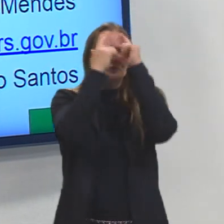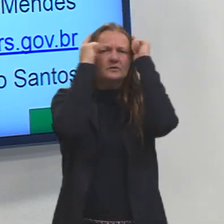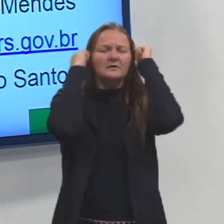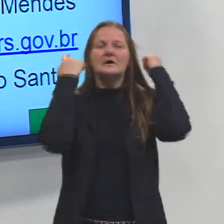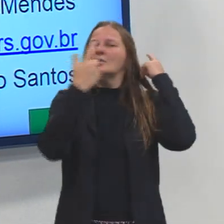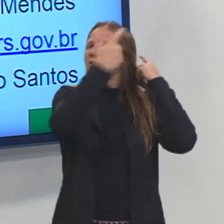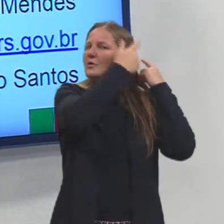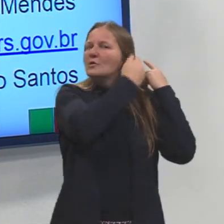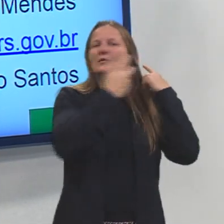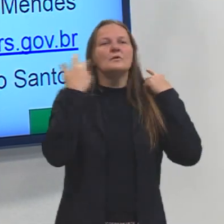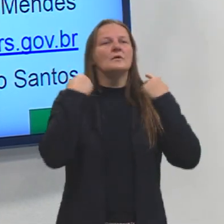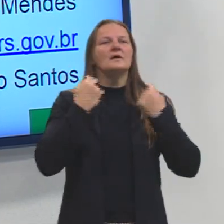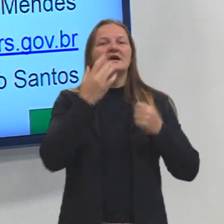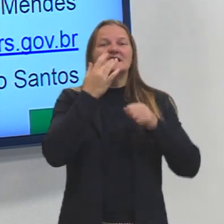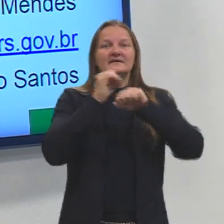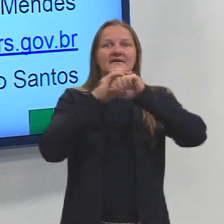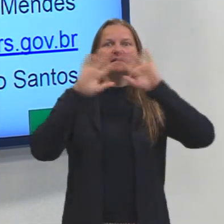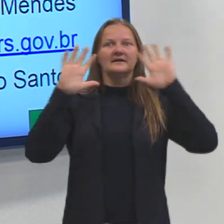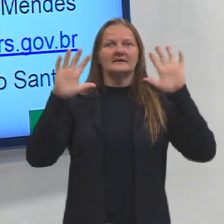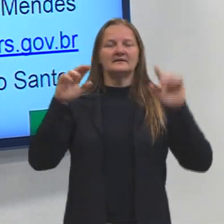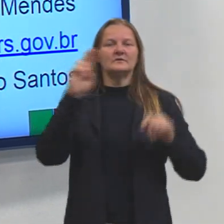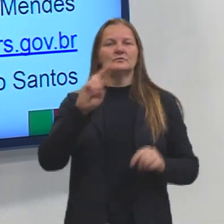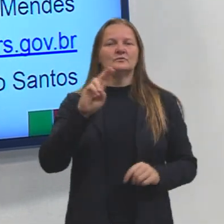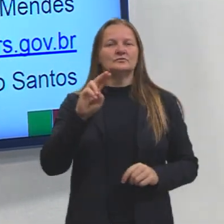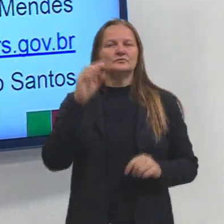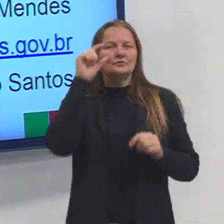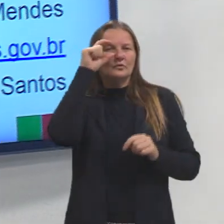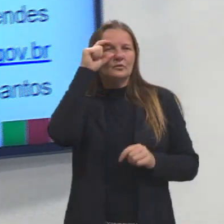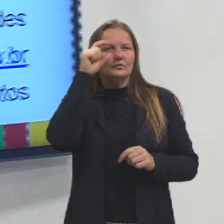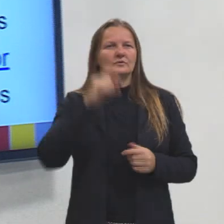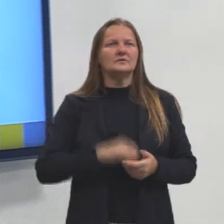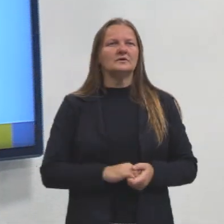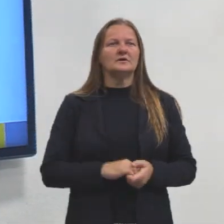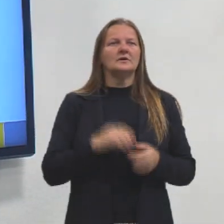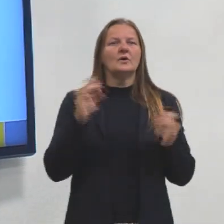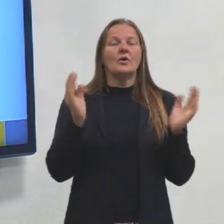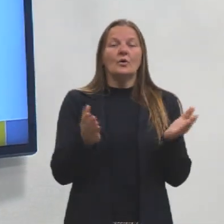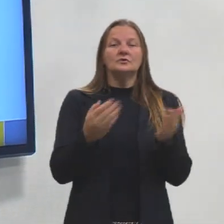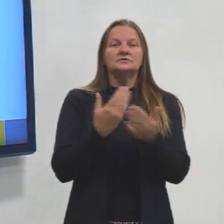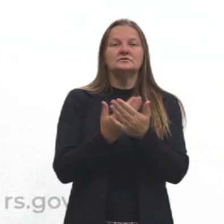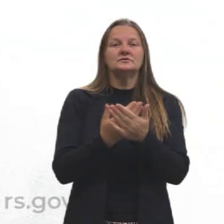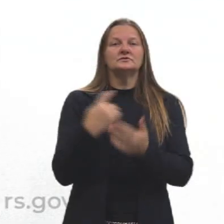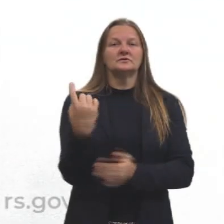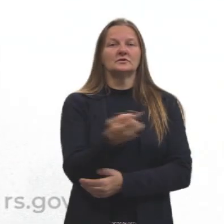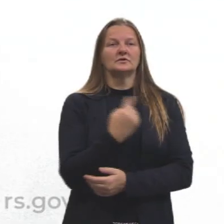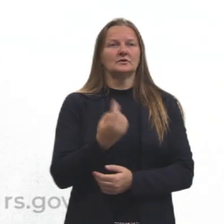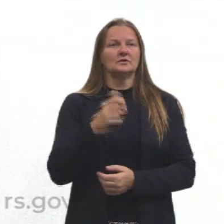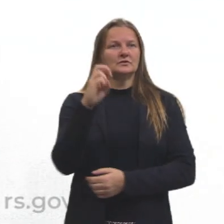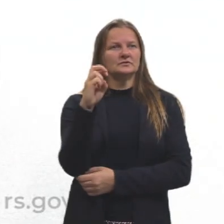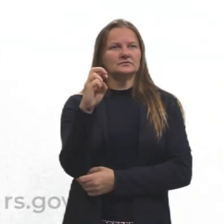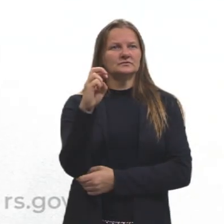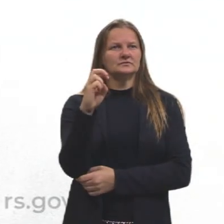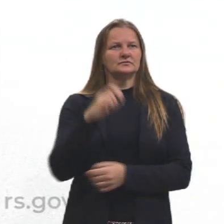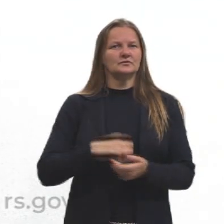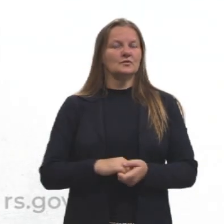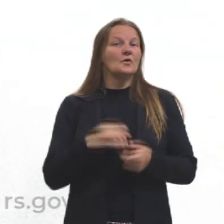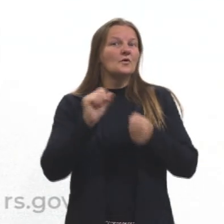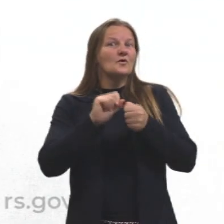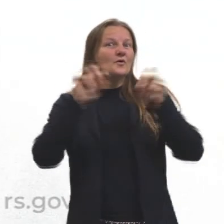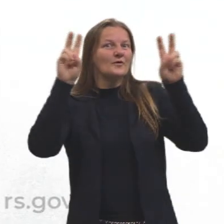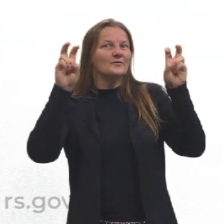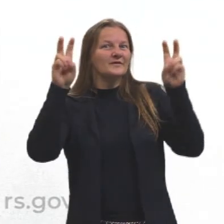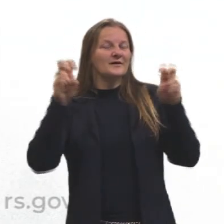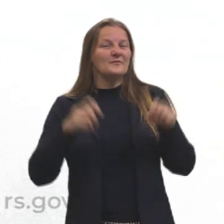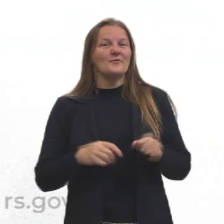castanhos, pele clara e uso óculos. Hoje a nossa aula vai, nossa aula 5, vai ser sobre